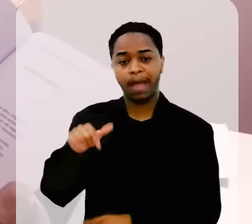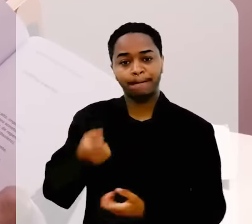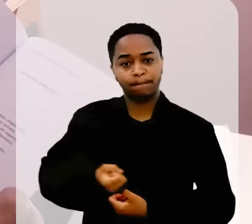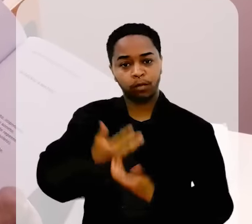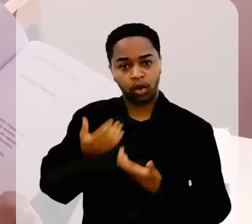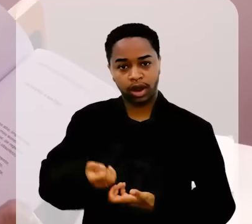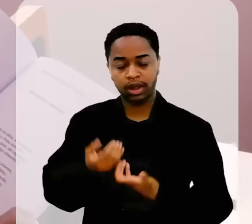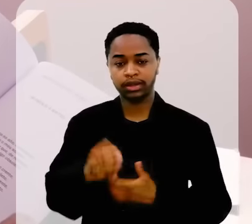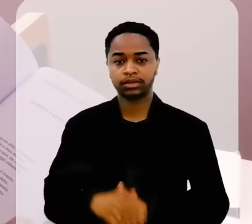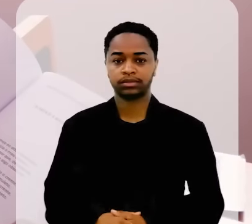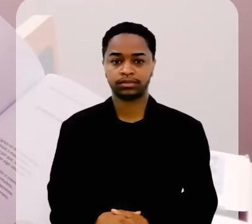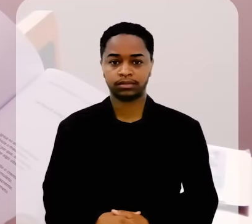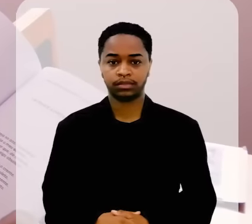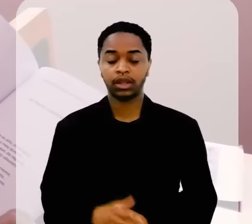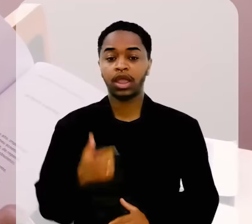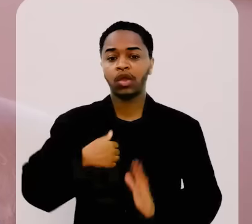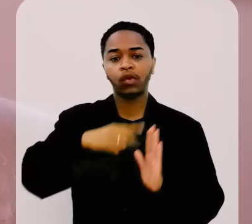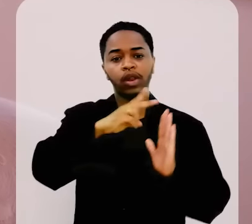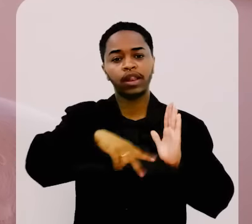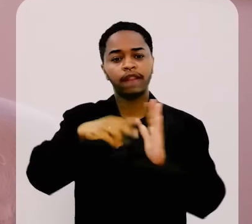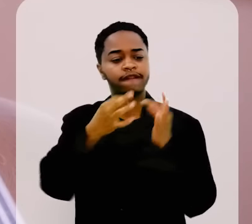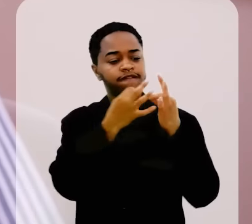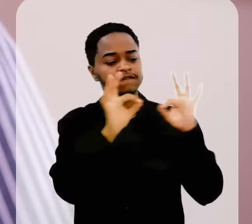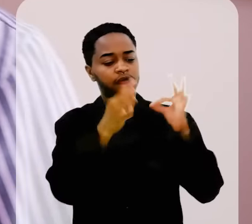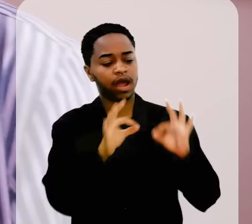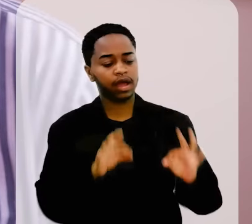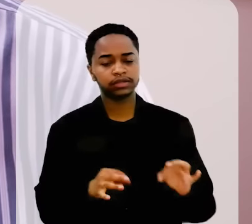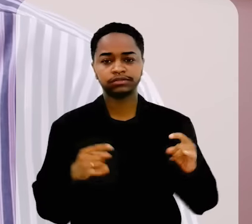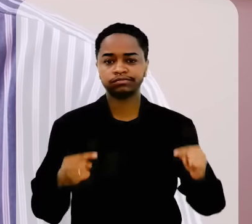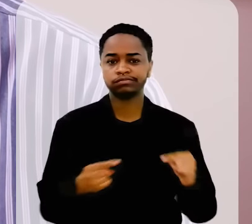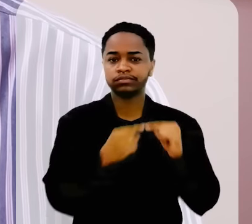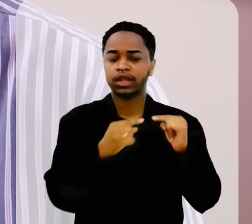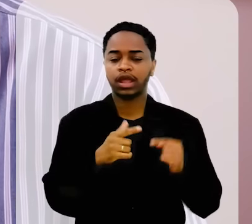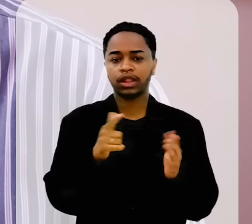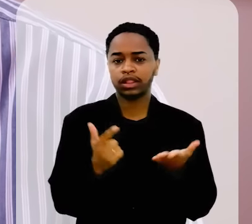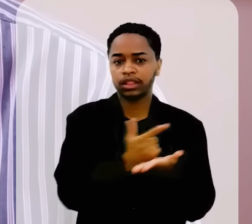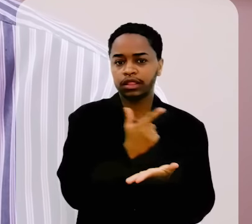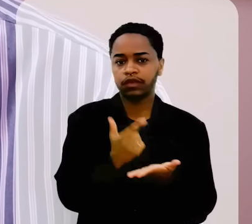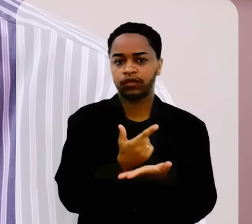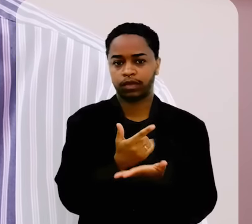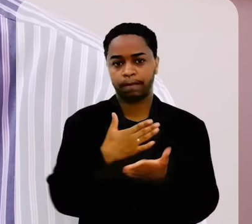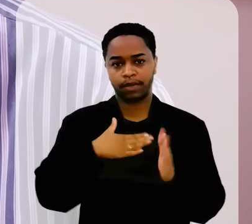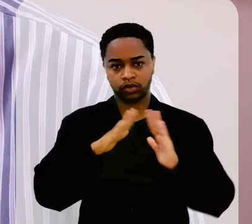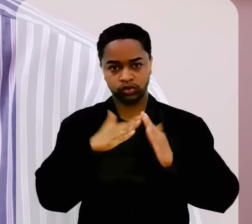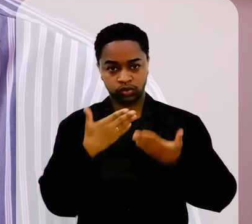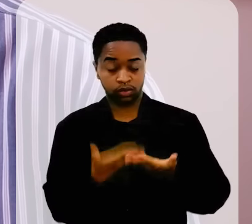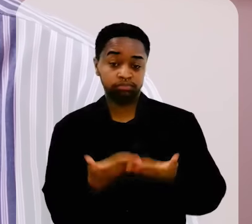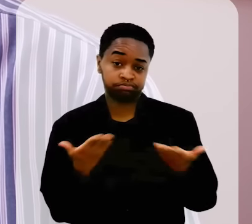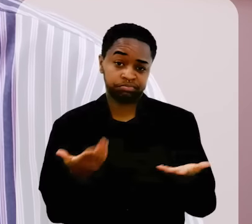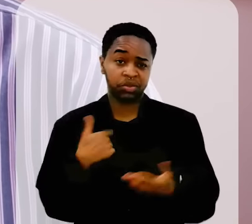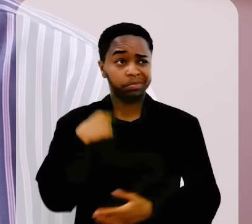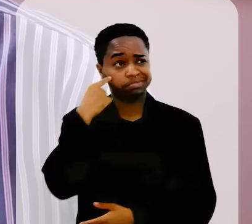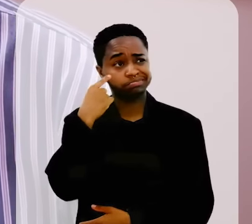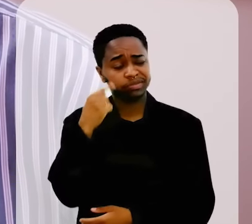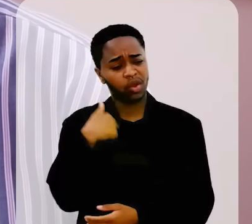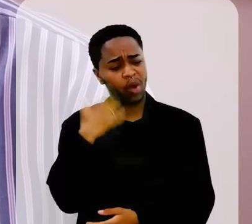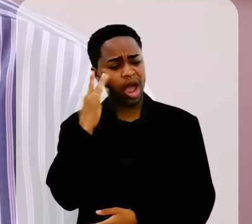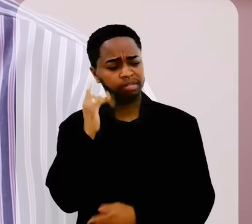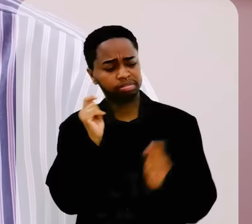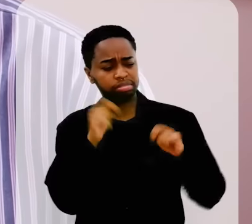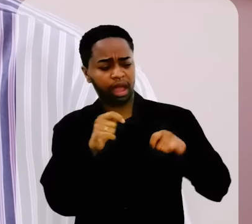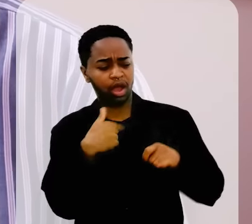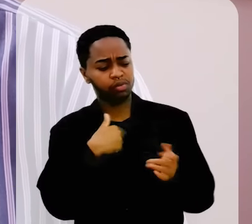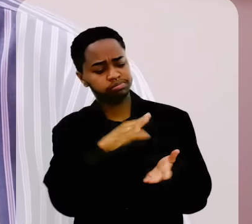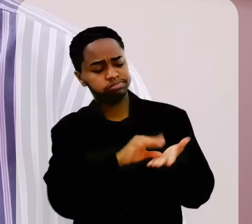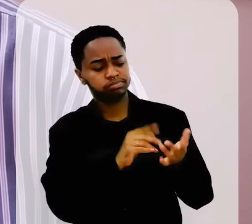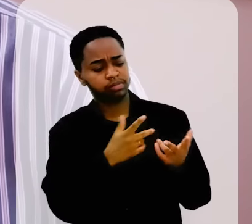O Alberto é um poeta inspirado. Eu lia os versinhos que apareciam nos livros escolares